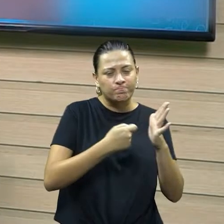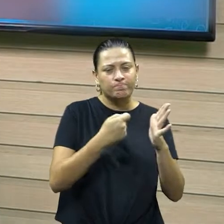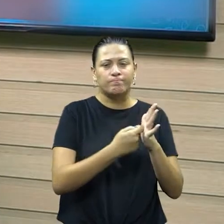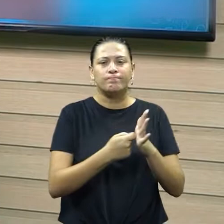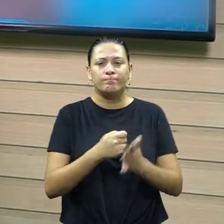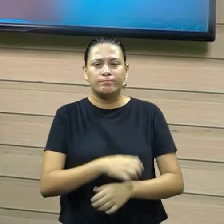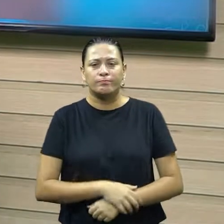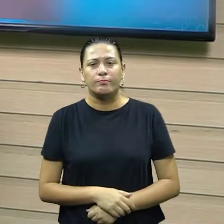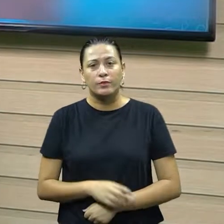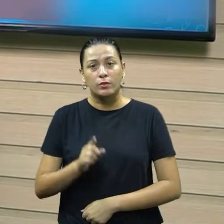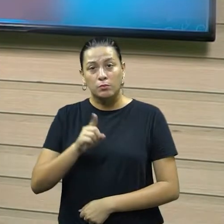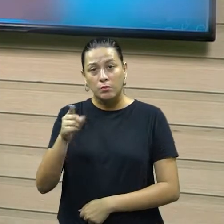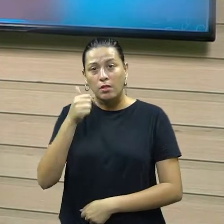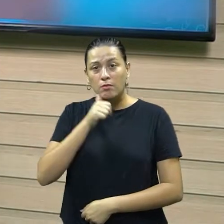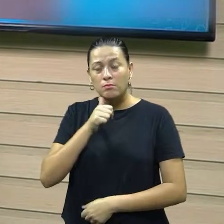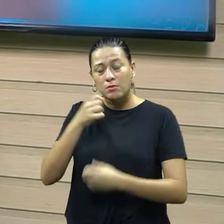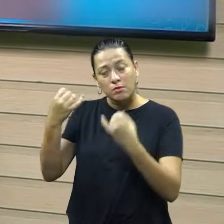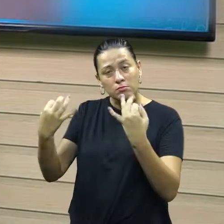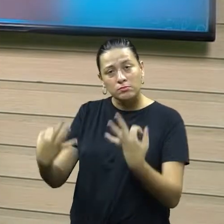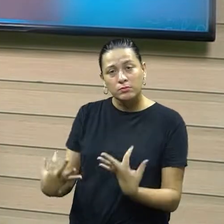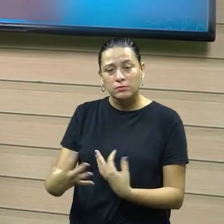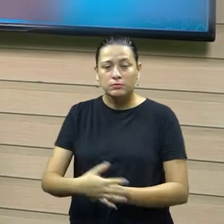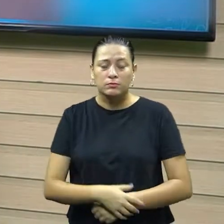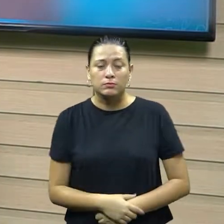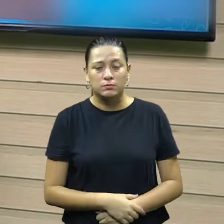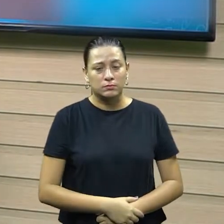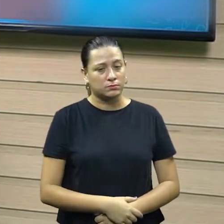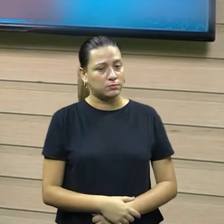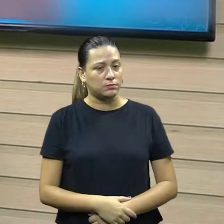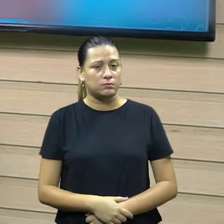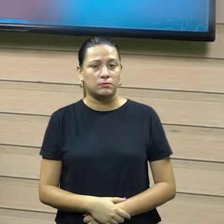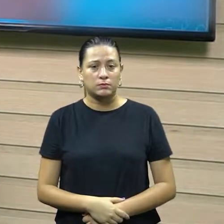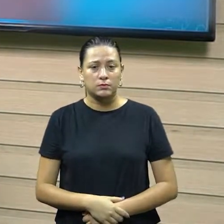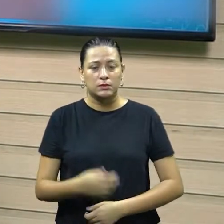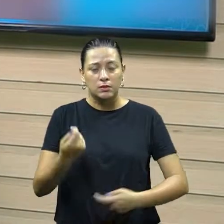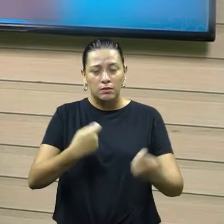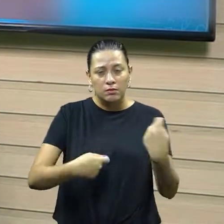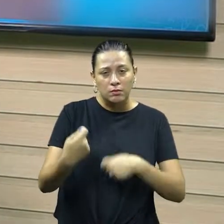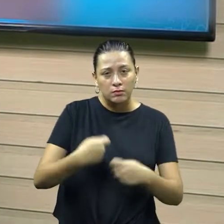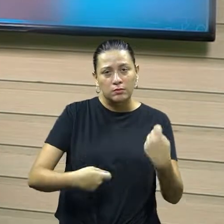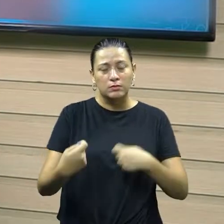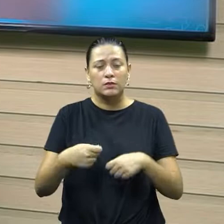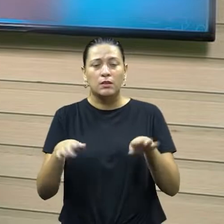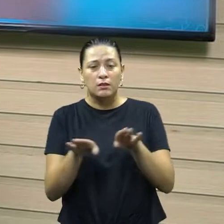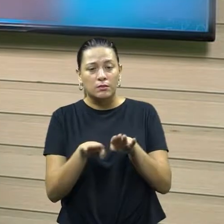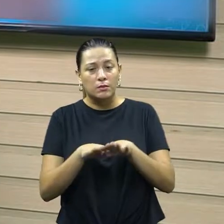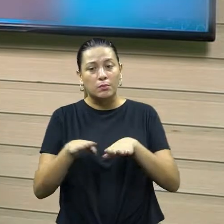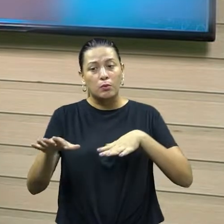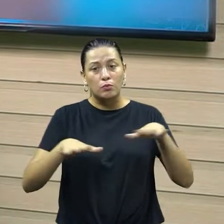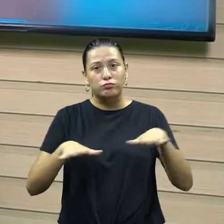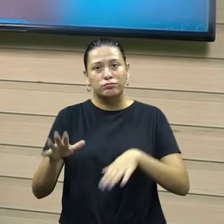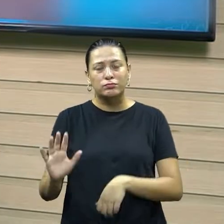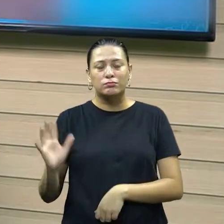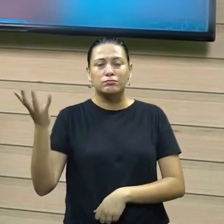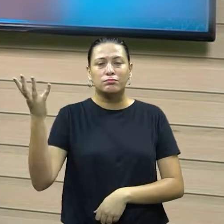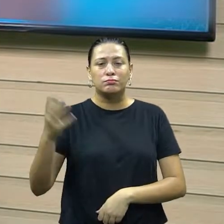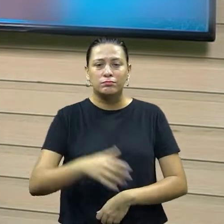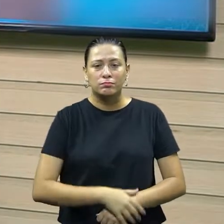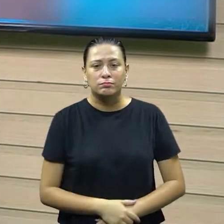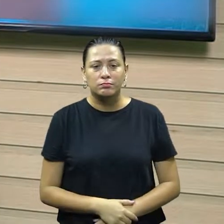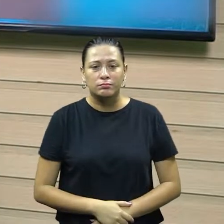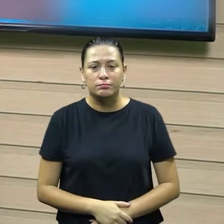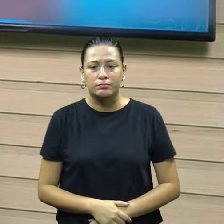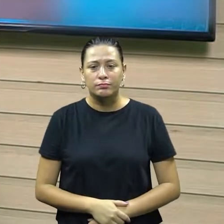Então, veja só, como a tarde ela vem trazer para a gente, nesse processo de negociar, e o movimento que surge nesse processo, aí,